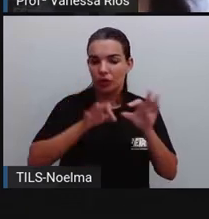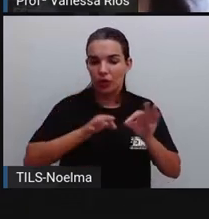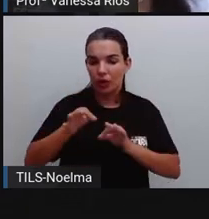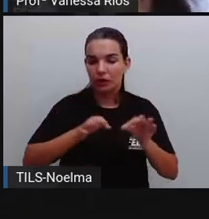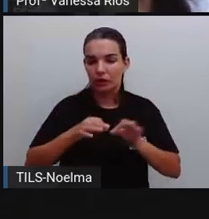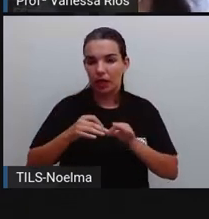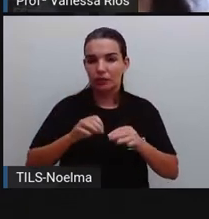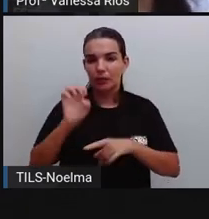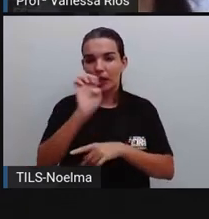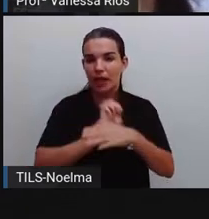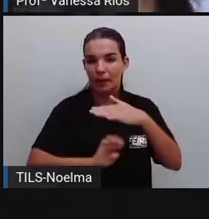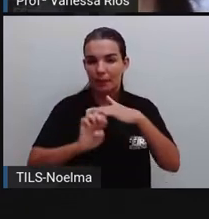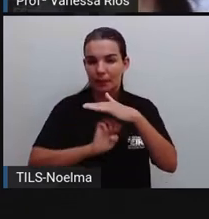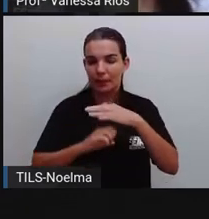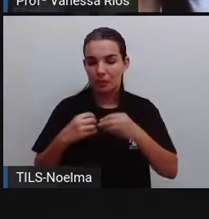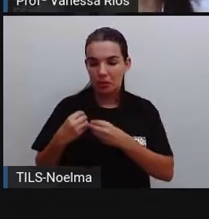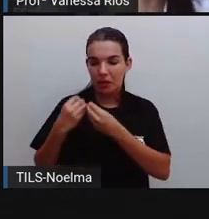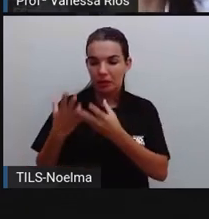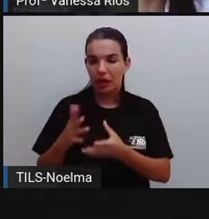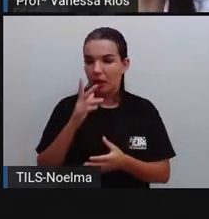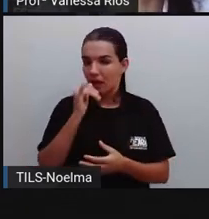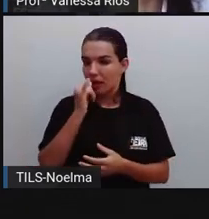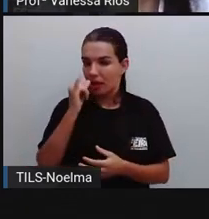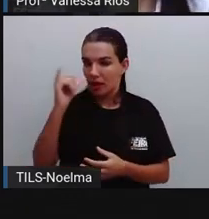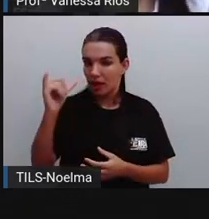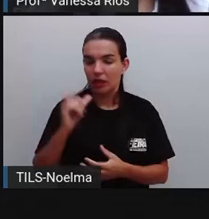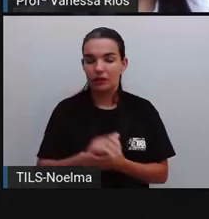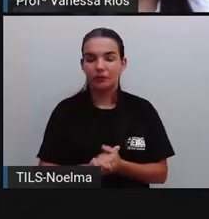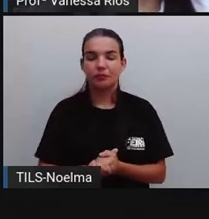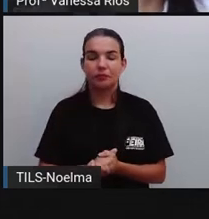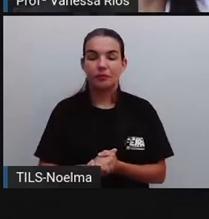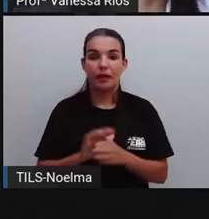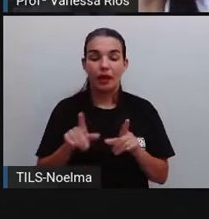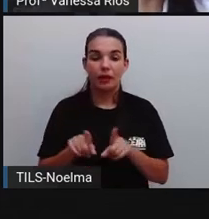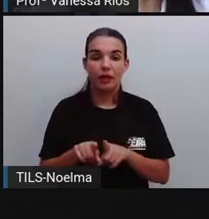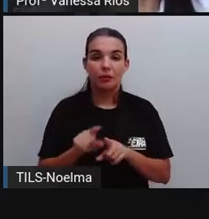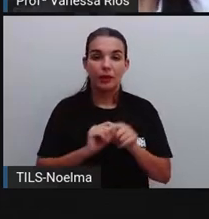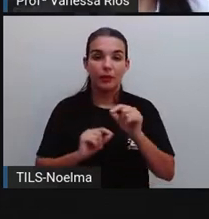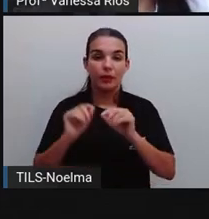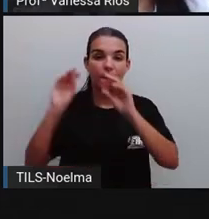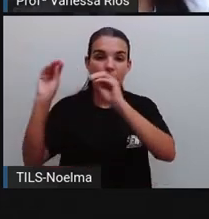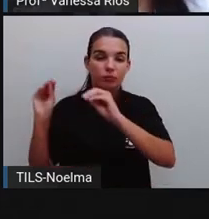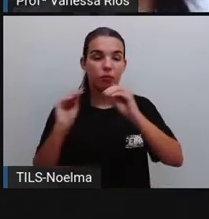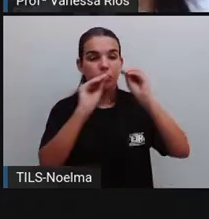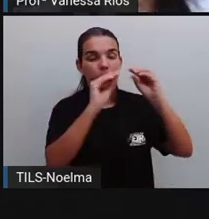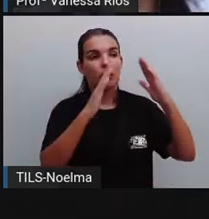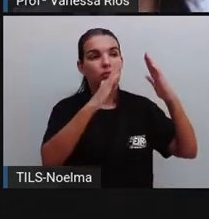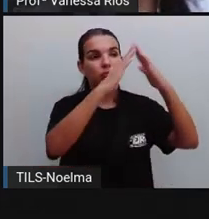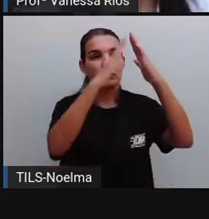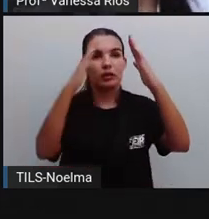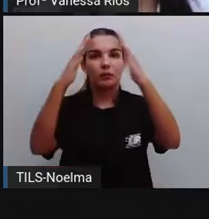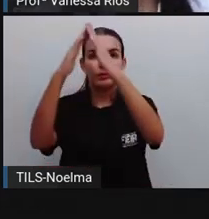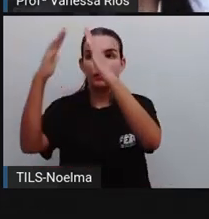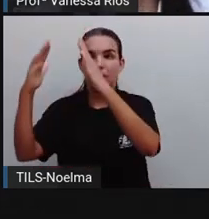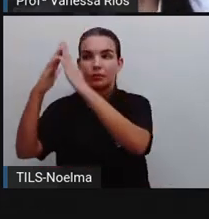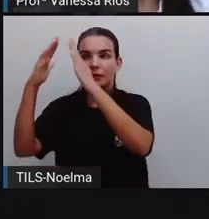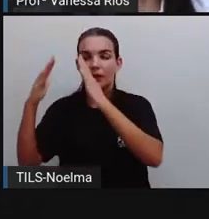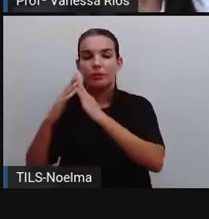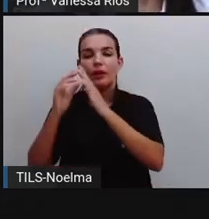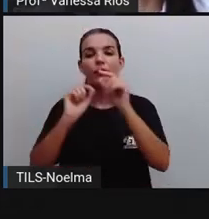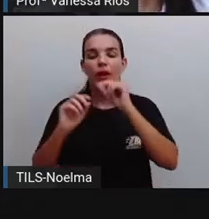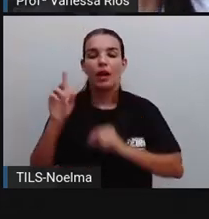responsáveis pelo fornecimento de energia elétrica, acabam aí colocando painéis nos telhados e